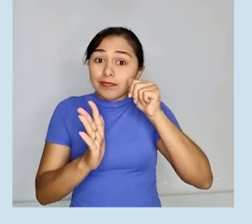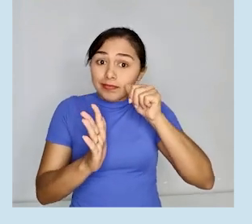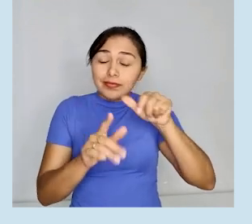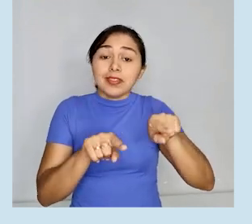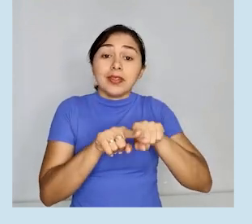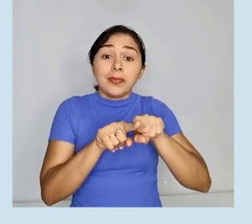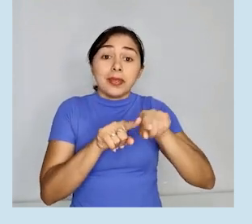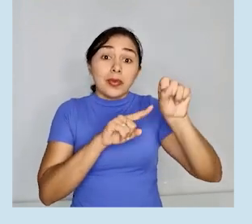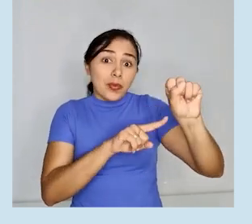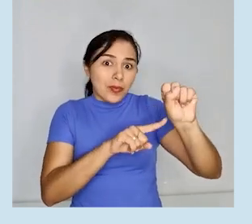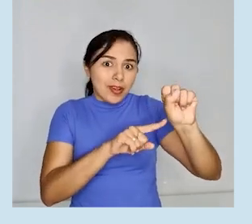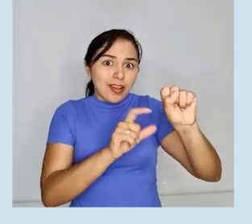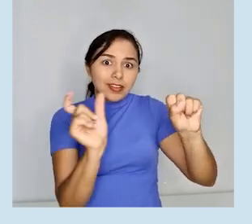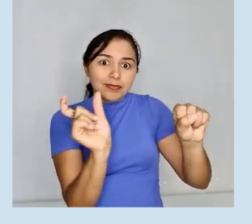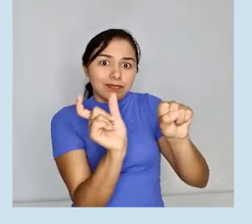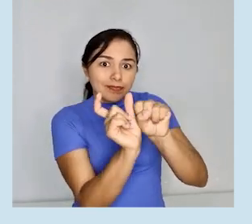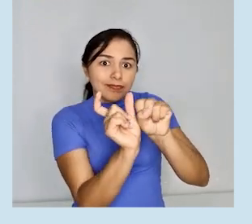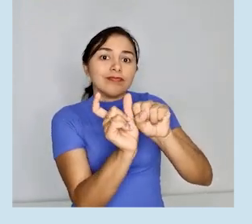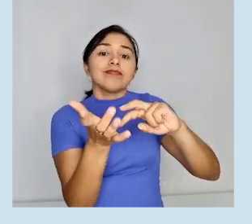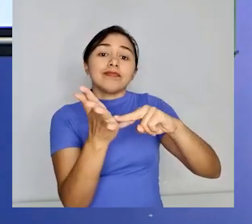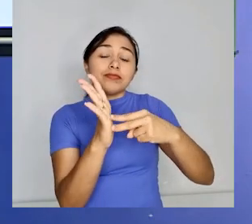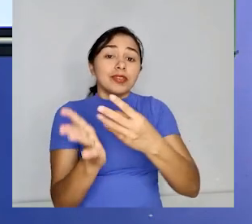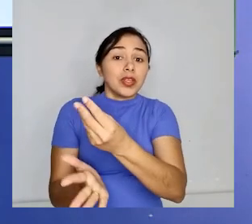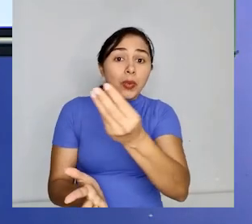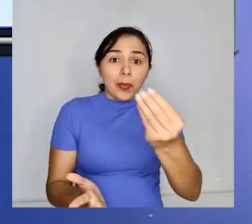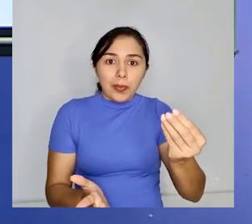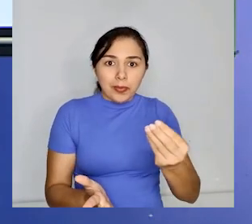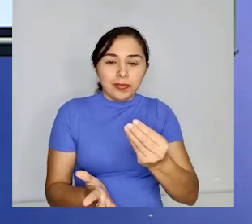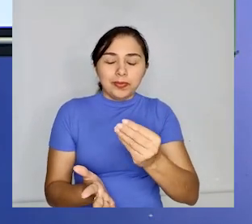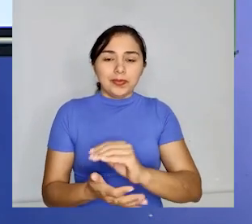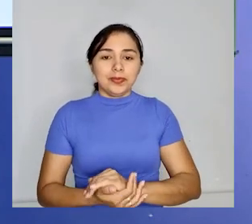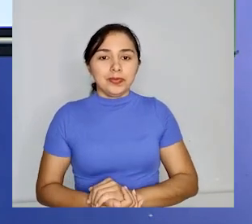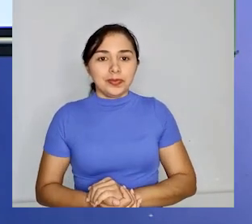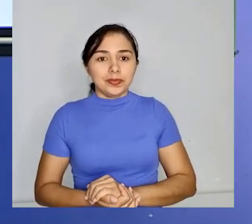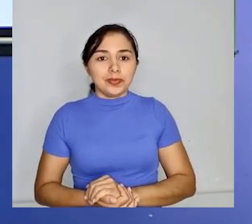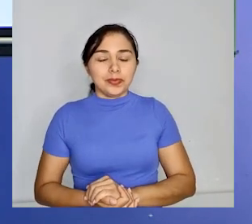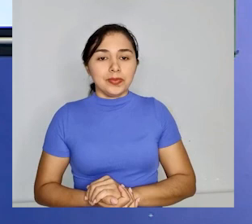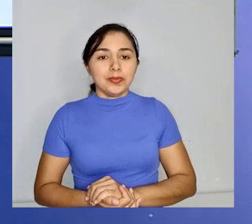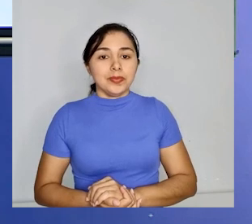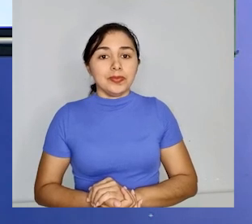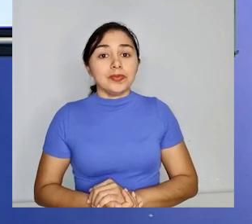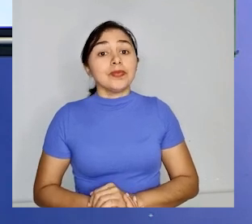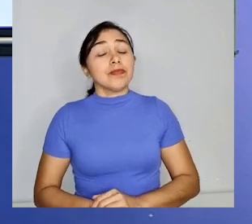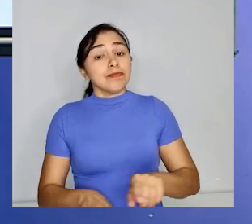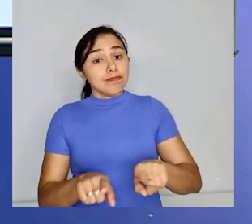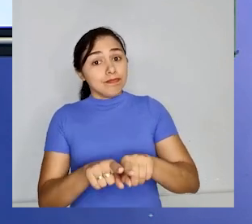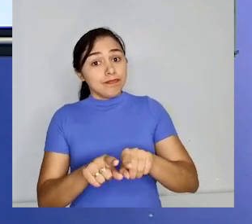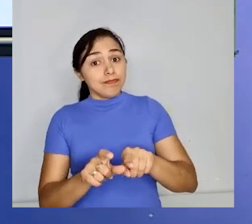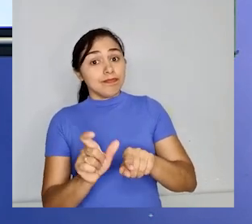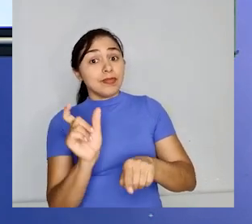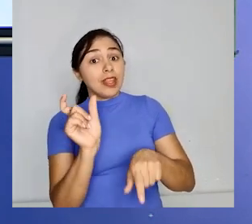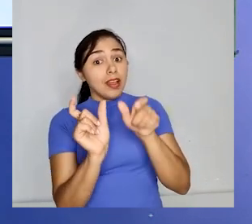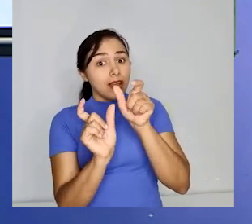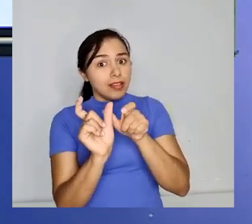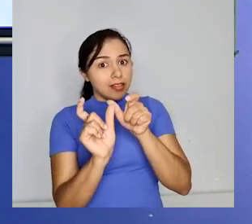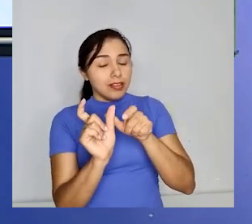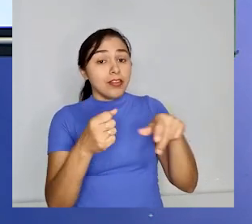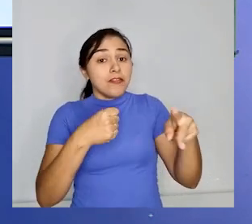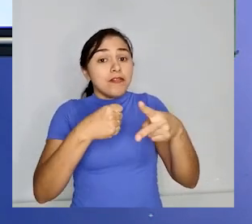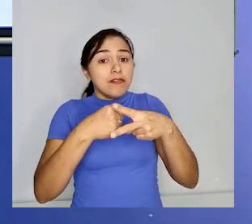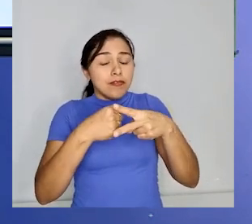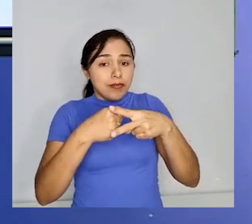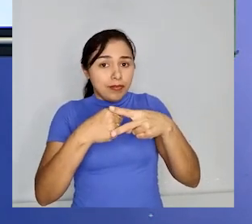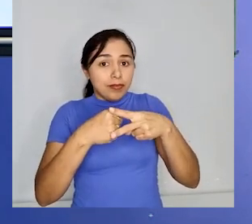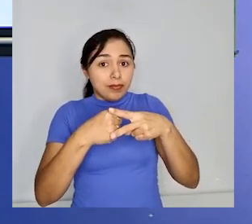número s, indicando que está no plural. As desinências verbais são morfemas que, quando juntos aos